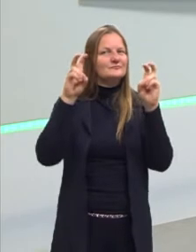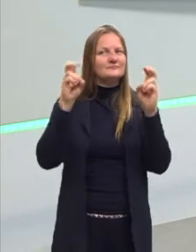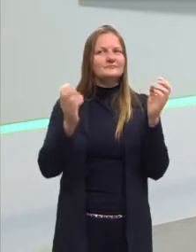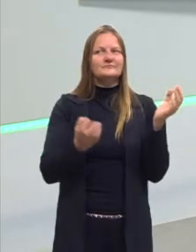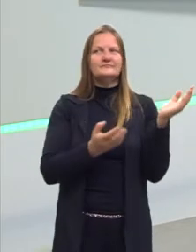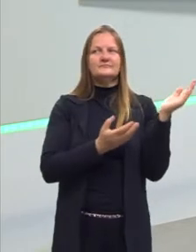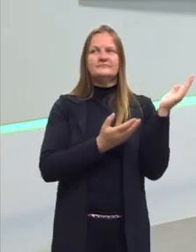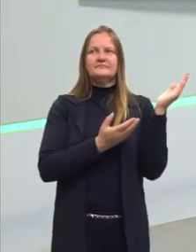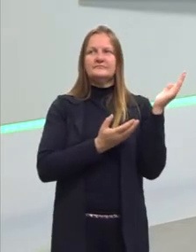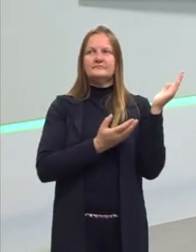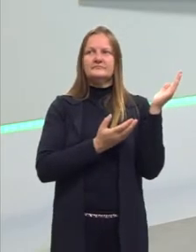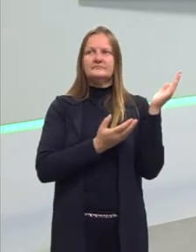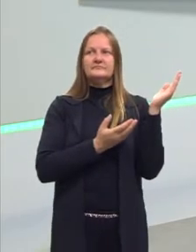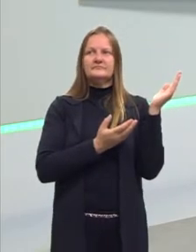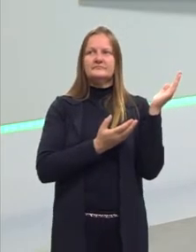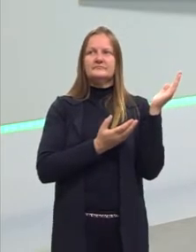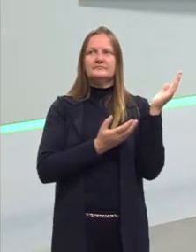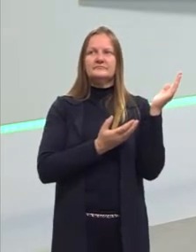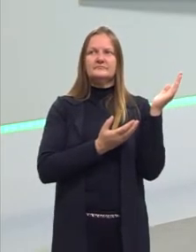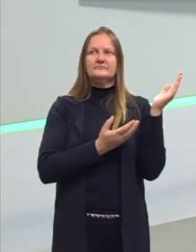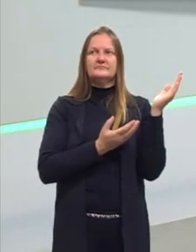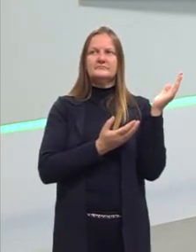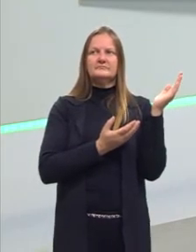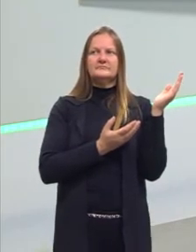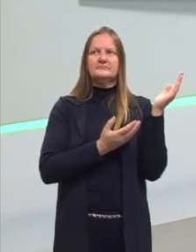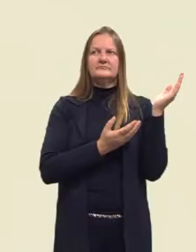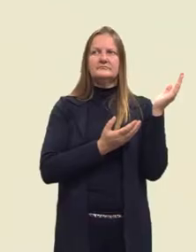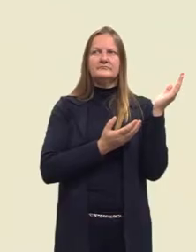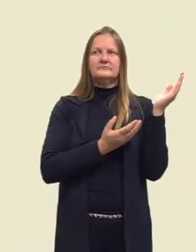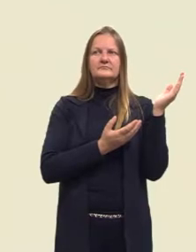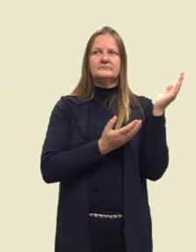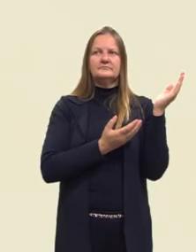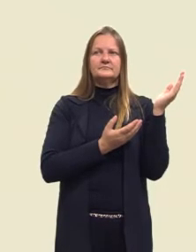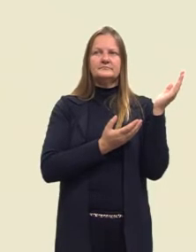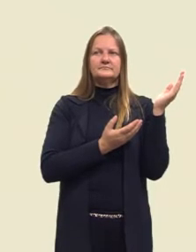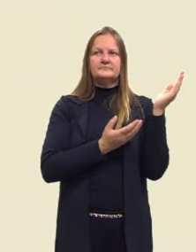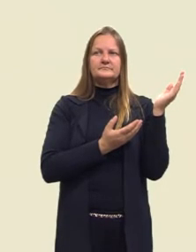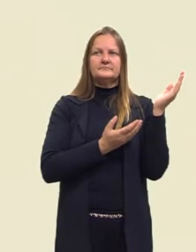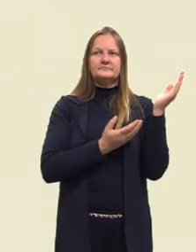de relações interespecíficas e intraespecíficas.